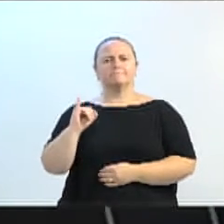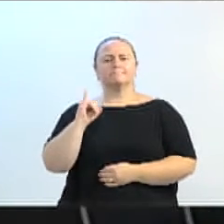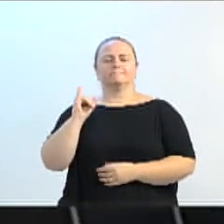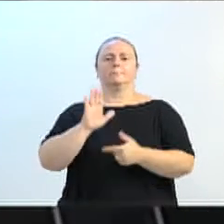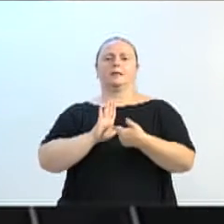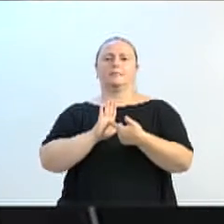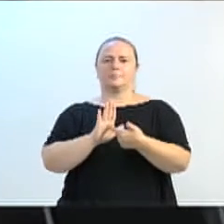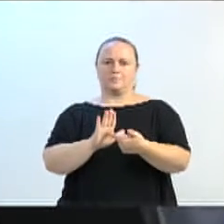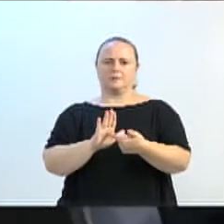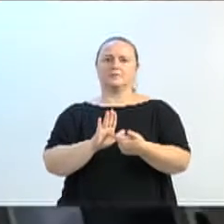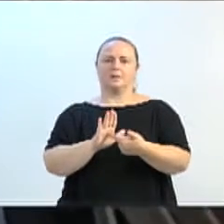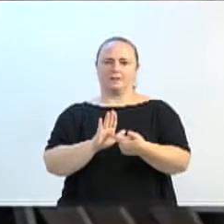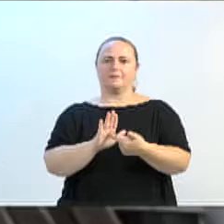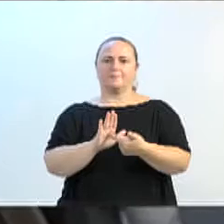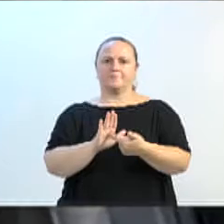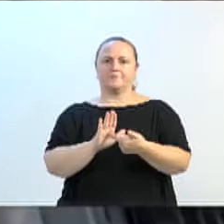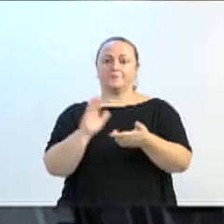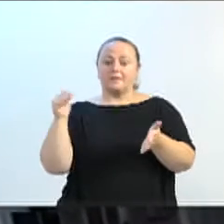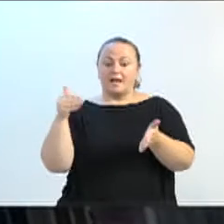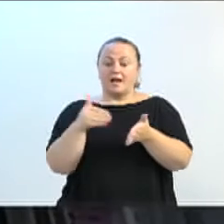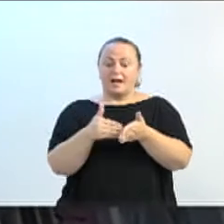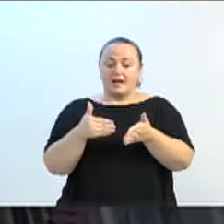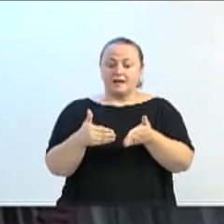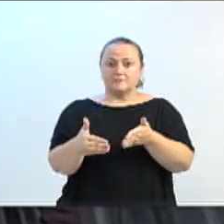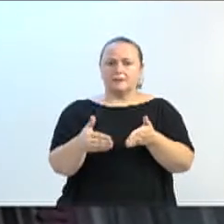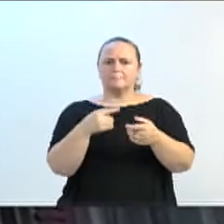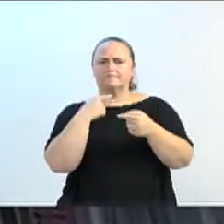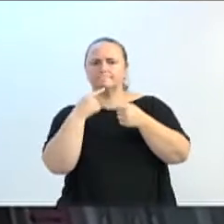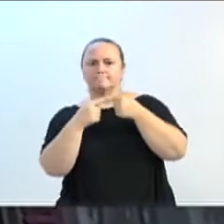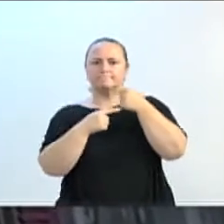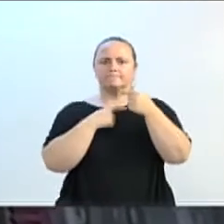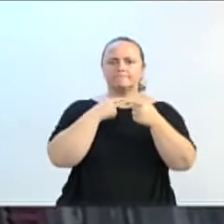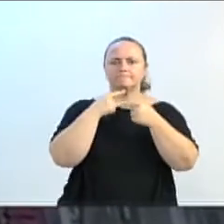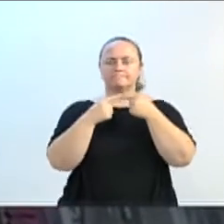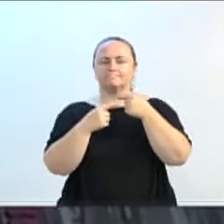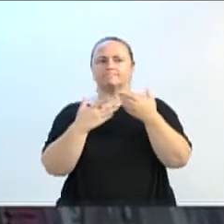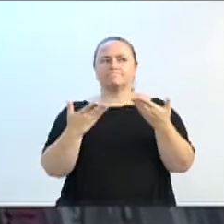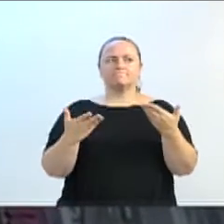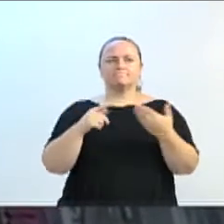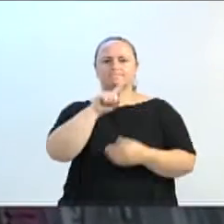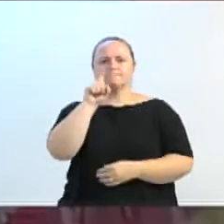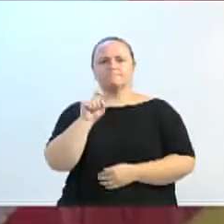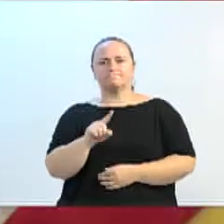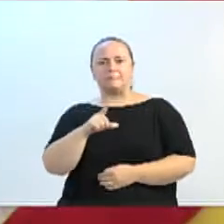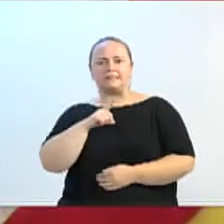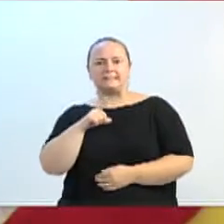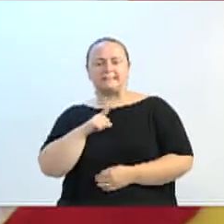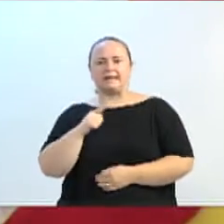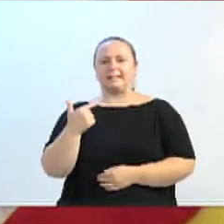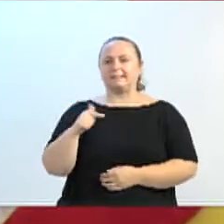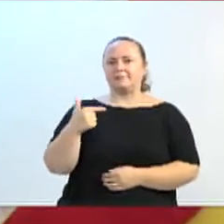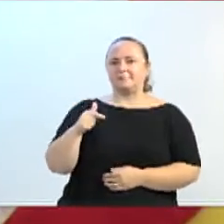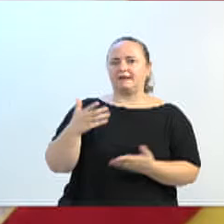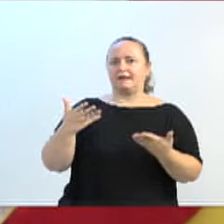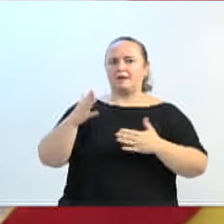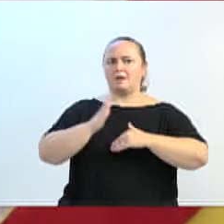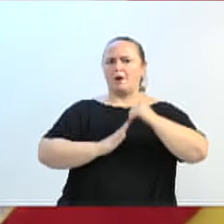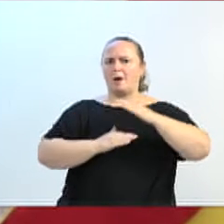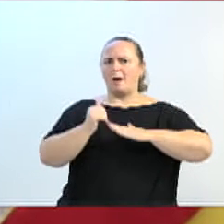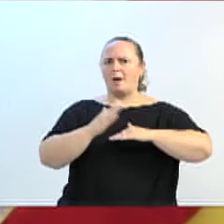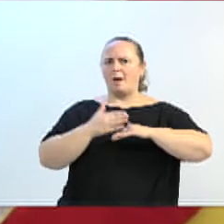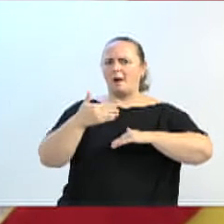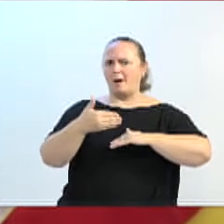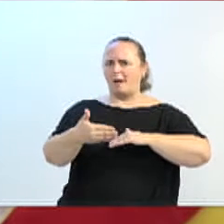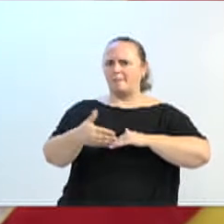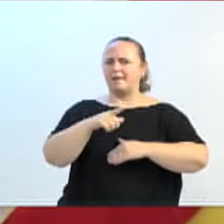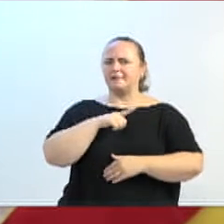porque até então fica sempre aquela dúvida, fica aquela dúvida, será que o recurso vem mesmo? Será que a obra vai ser